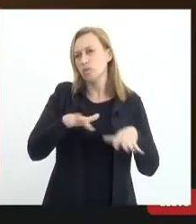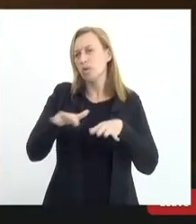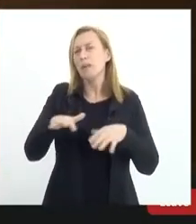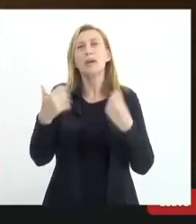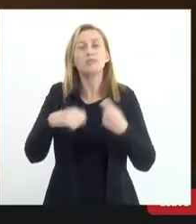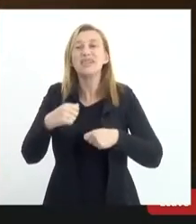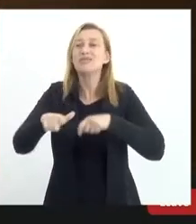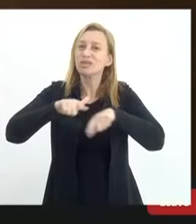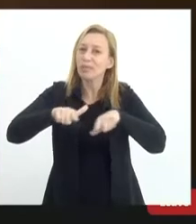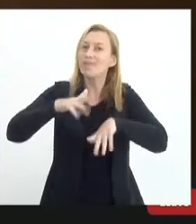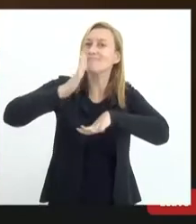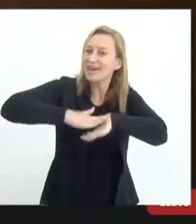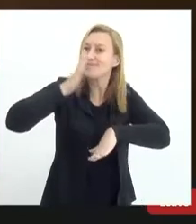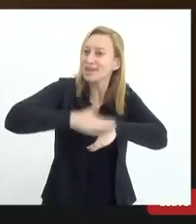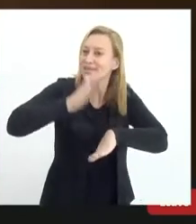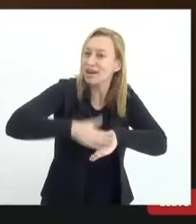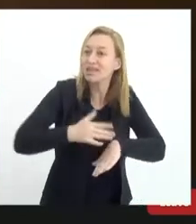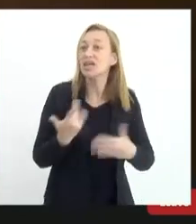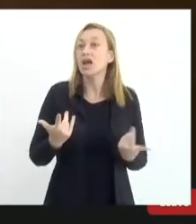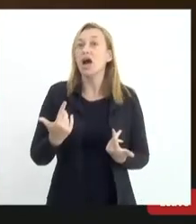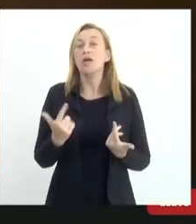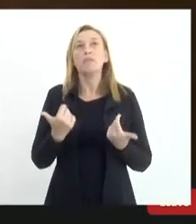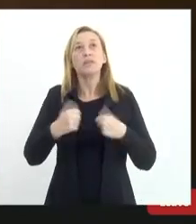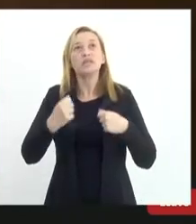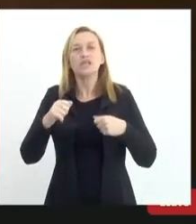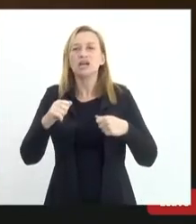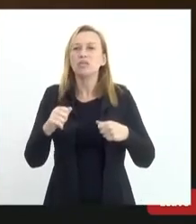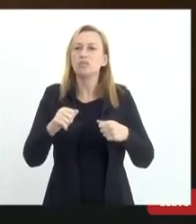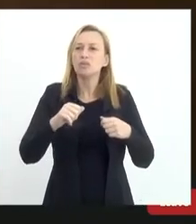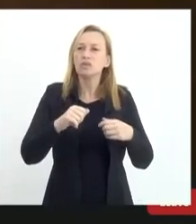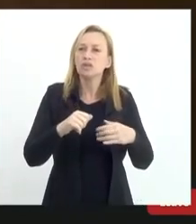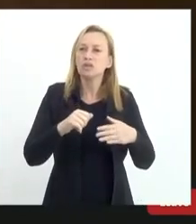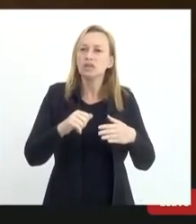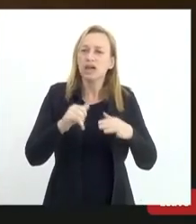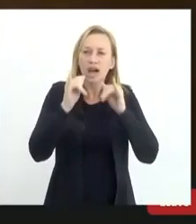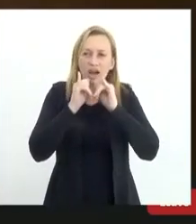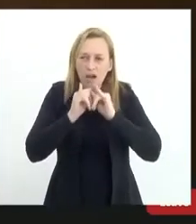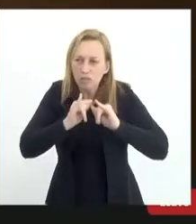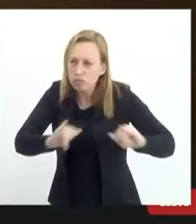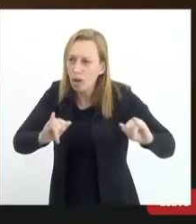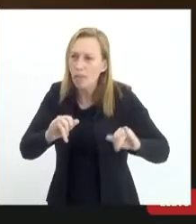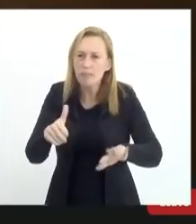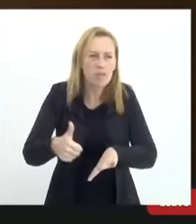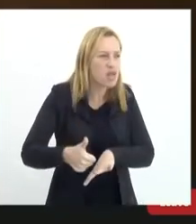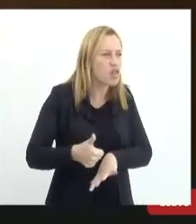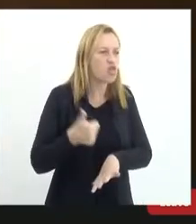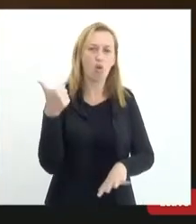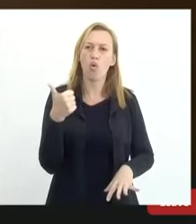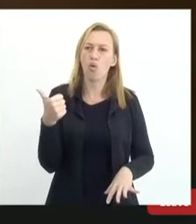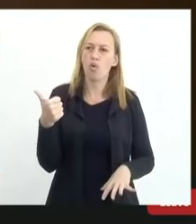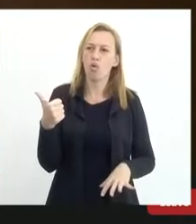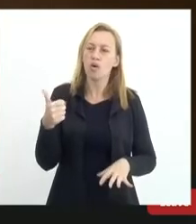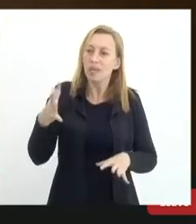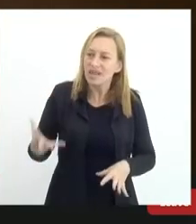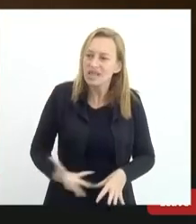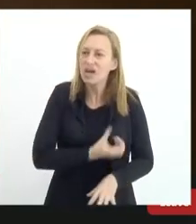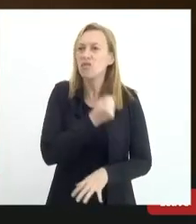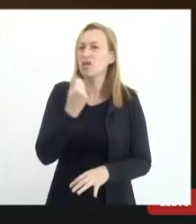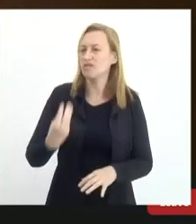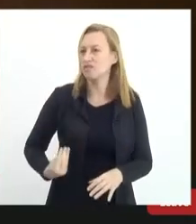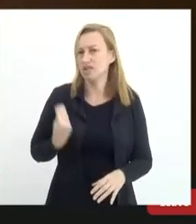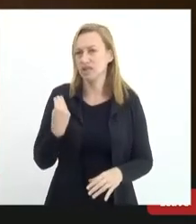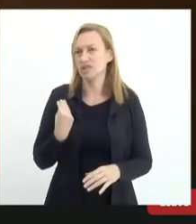tem que trabalhar mais, a gente tem que levar a melhor ferramenta para salvar vidas,